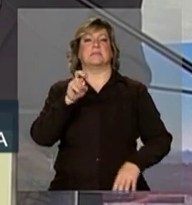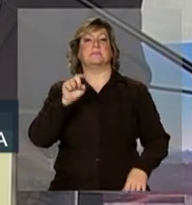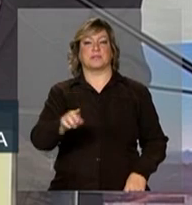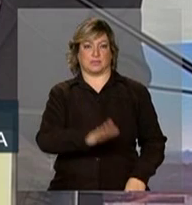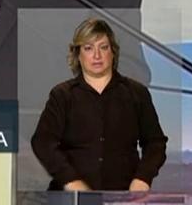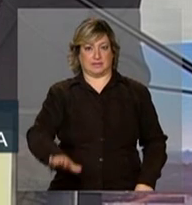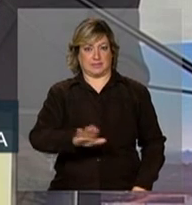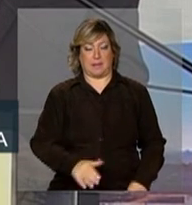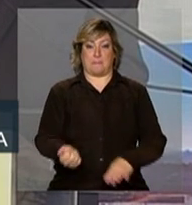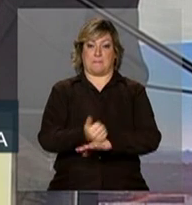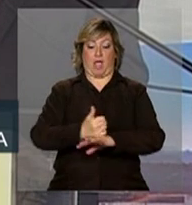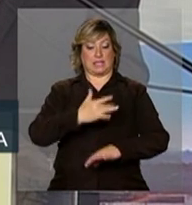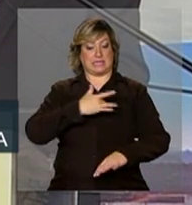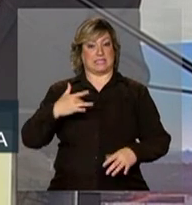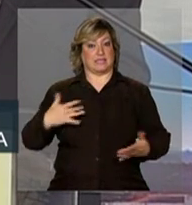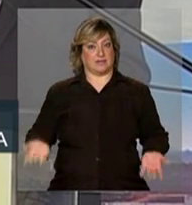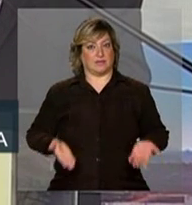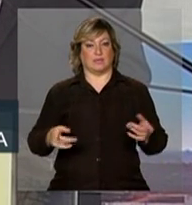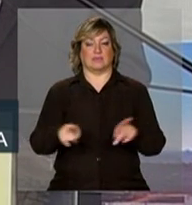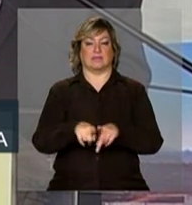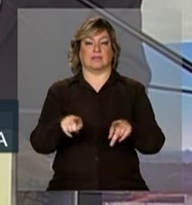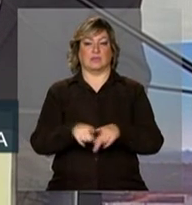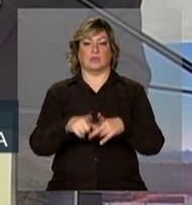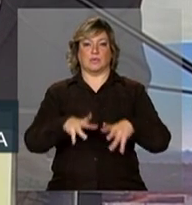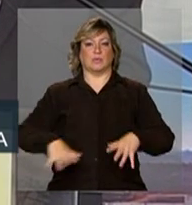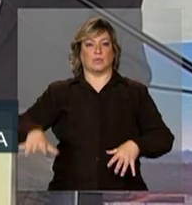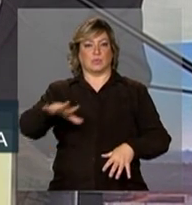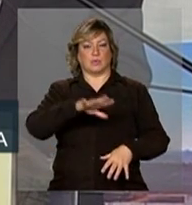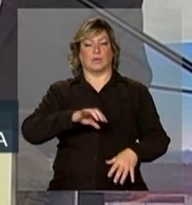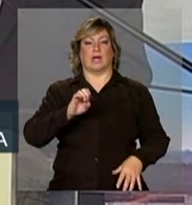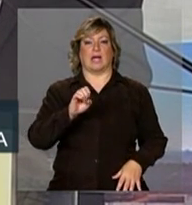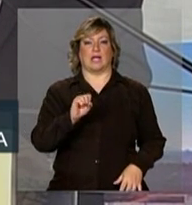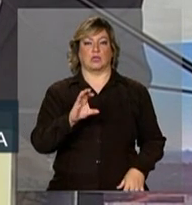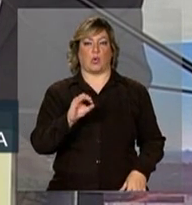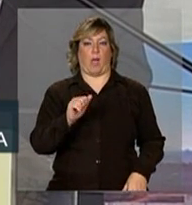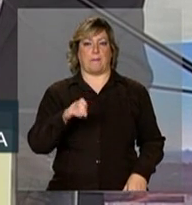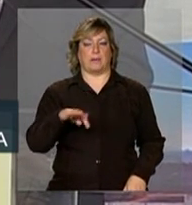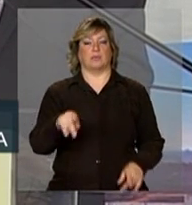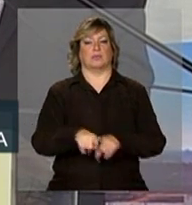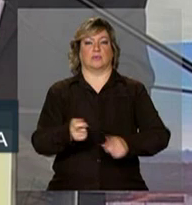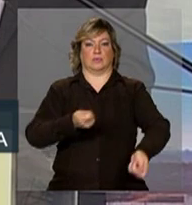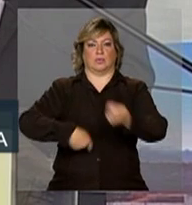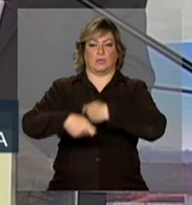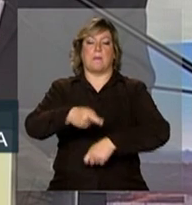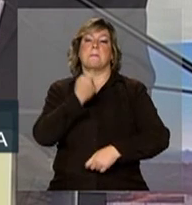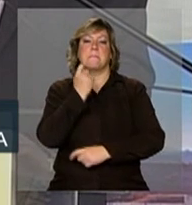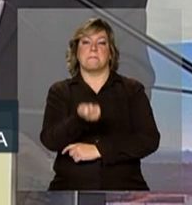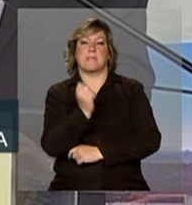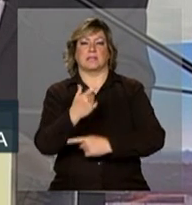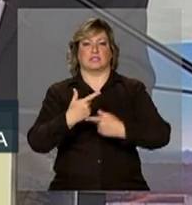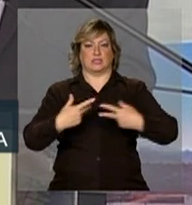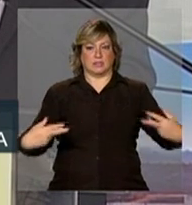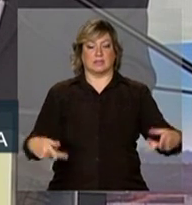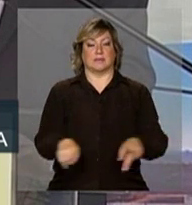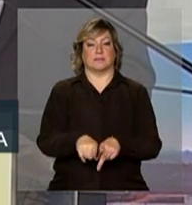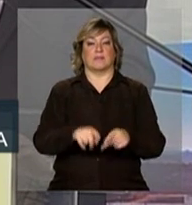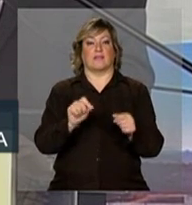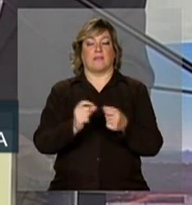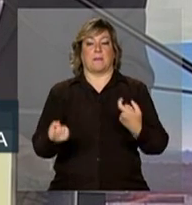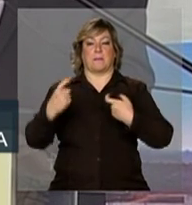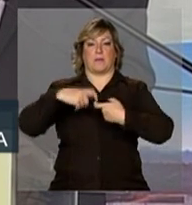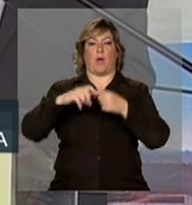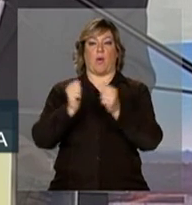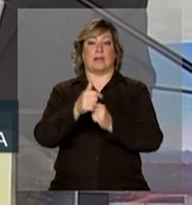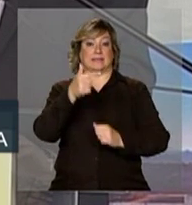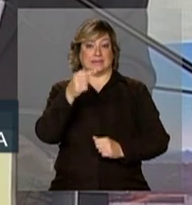com melhores índices de saúde, e o Complexo Integrado de Escoamento, Beneficiamento e Comercialização do Pescado, desenvolvido em parceria